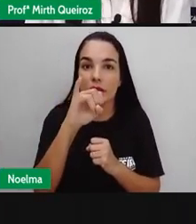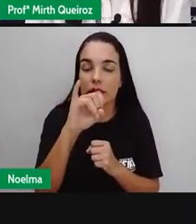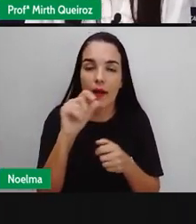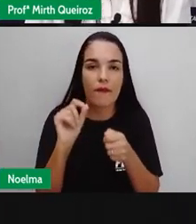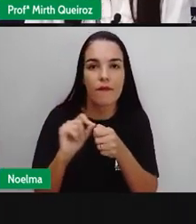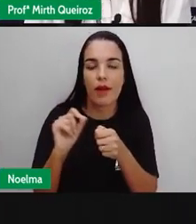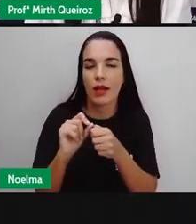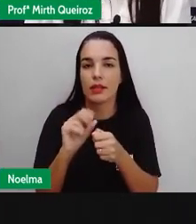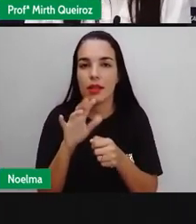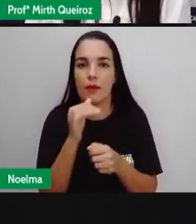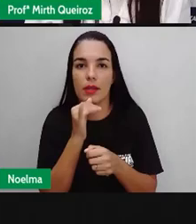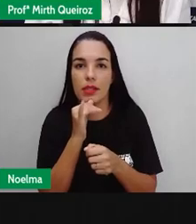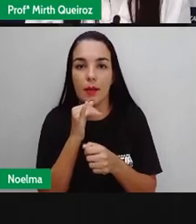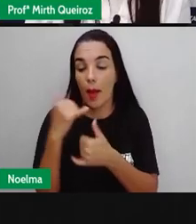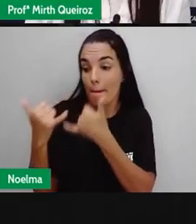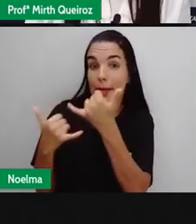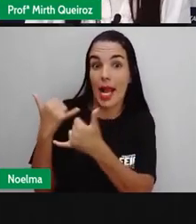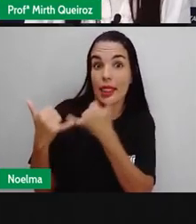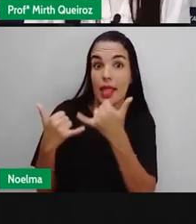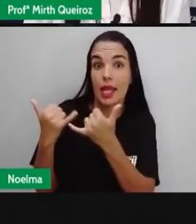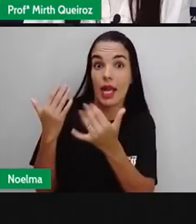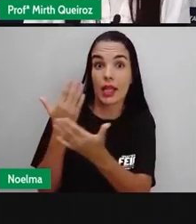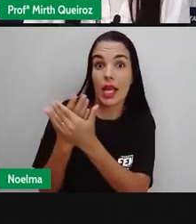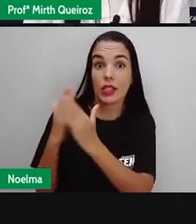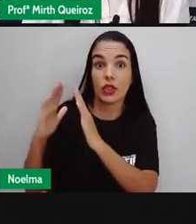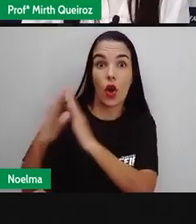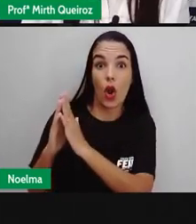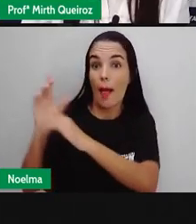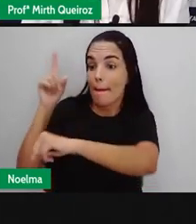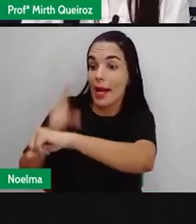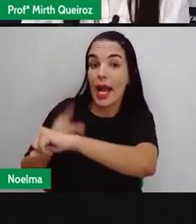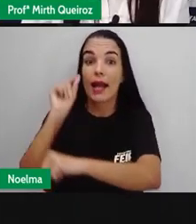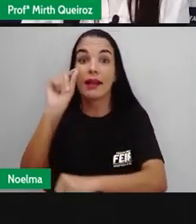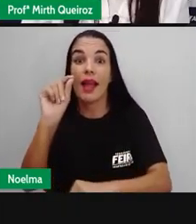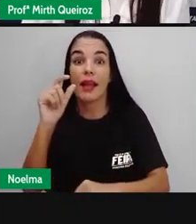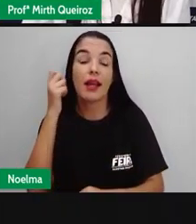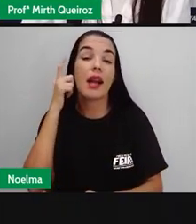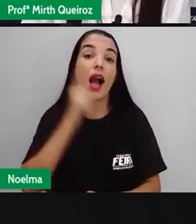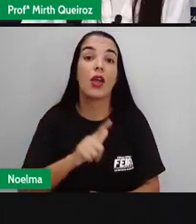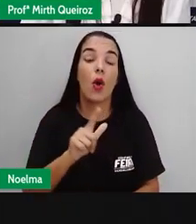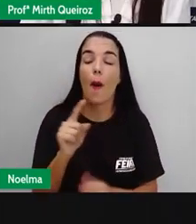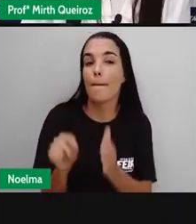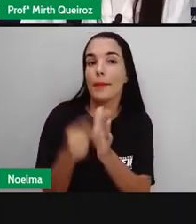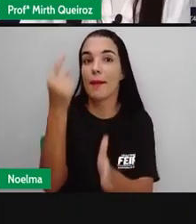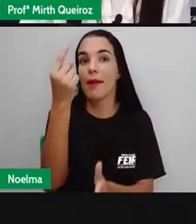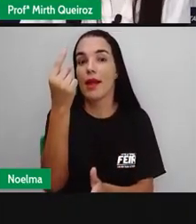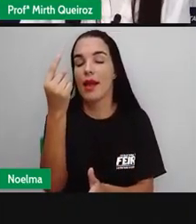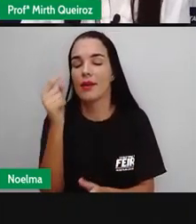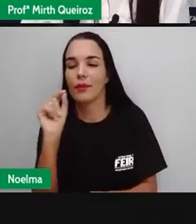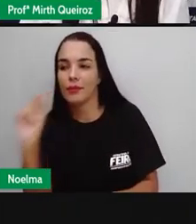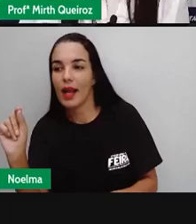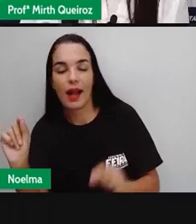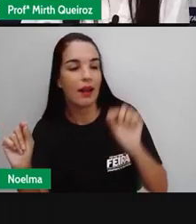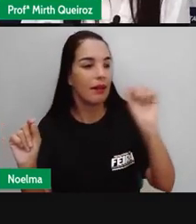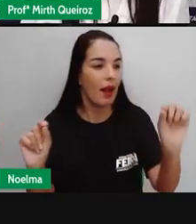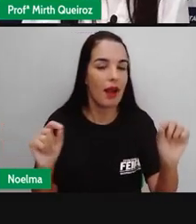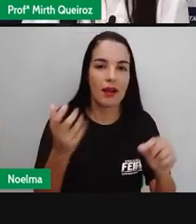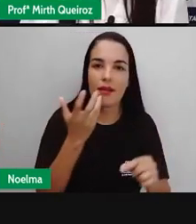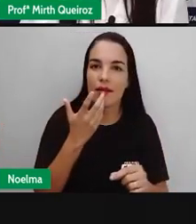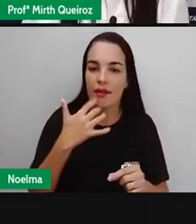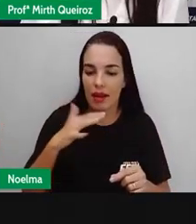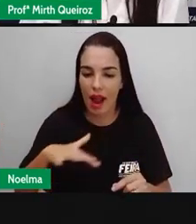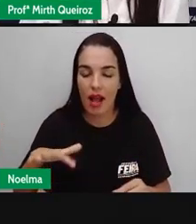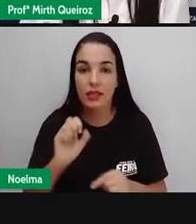faz uma chincana na escola, né? Para poder analisar o tempo em que cada criança ou